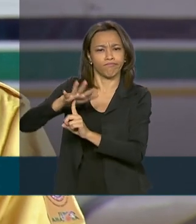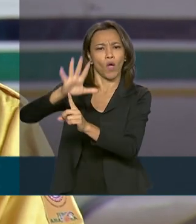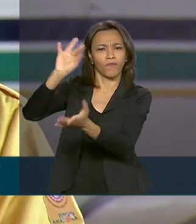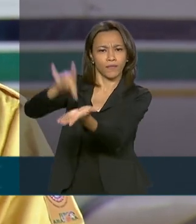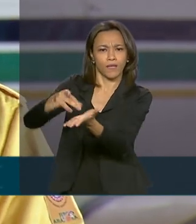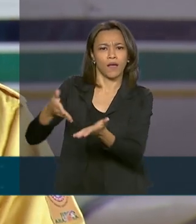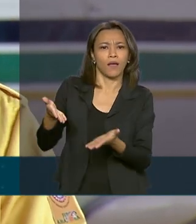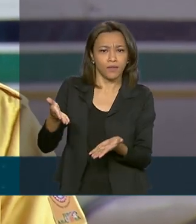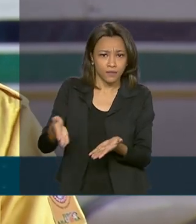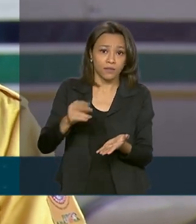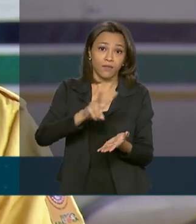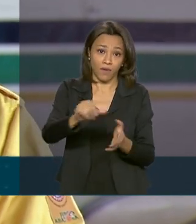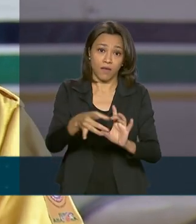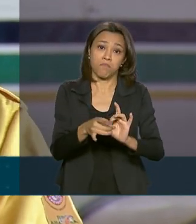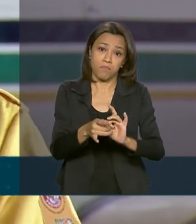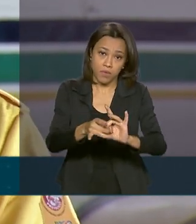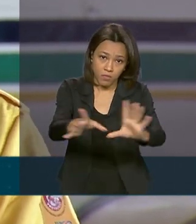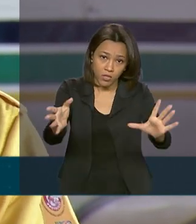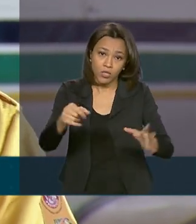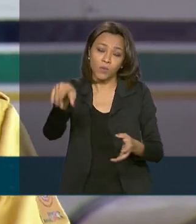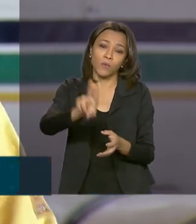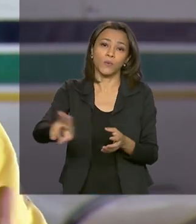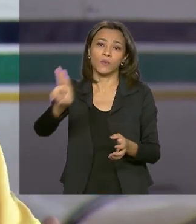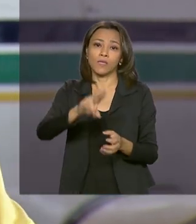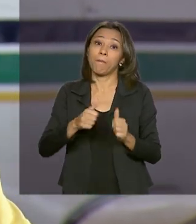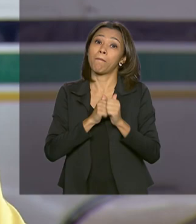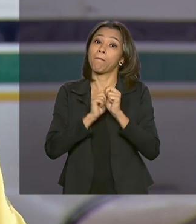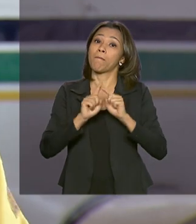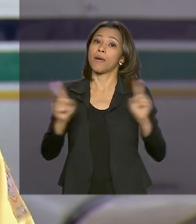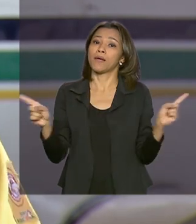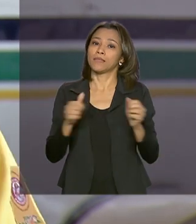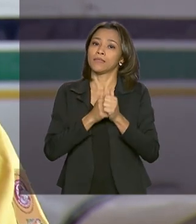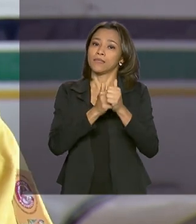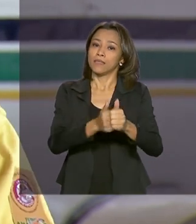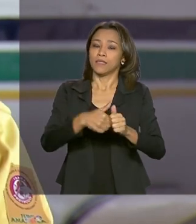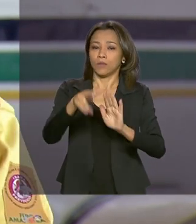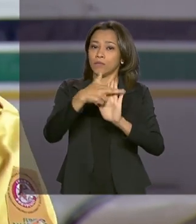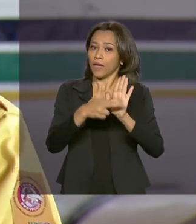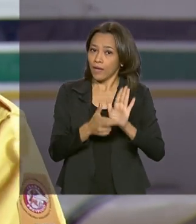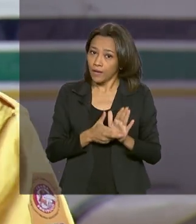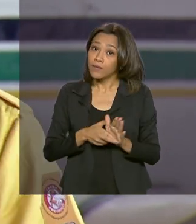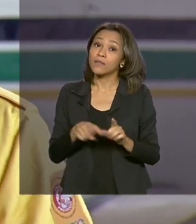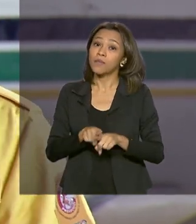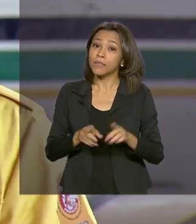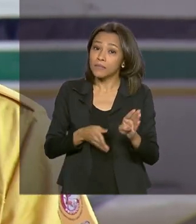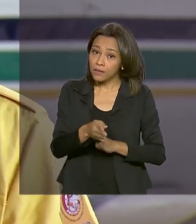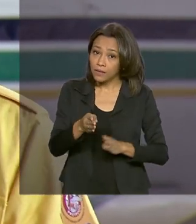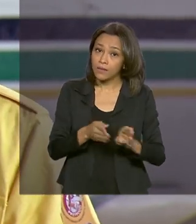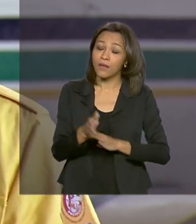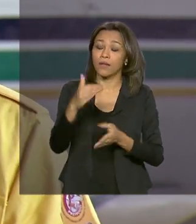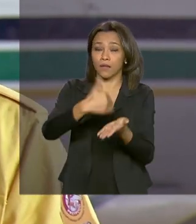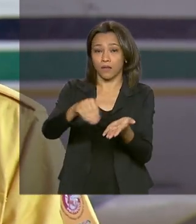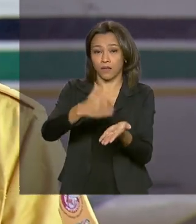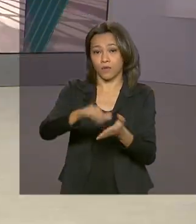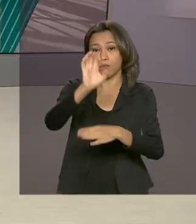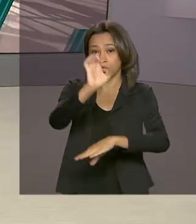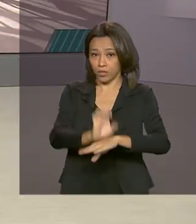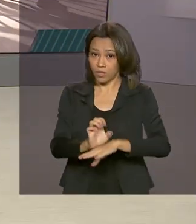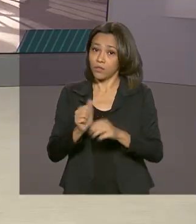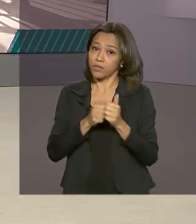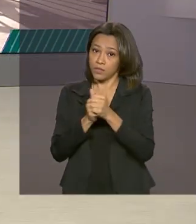ficará autorizado a utilização, conforme as regras, conforme a orientação de secretaria estadual, enfim, conforme o governo federal.